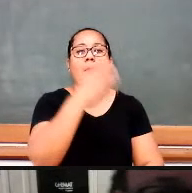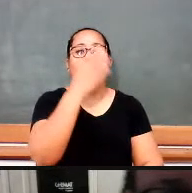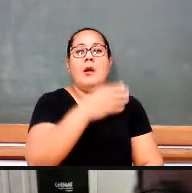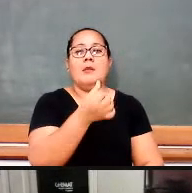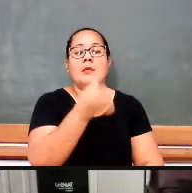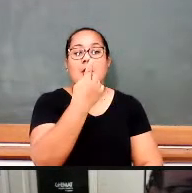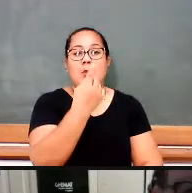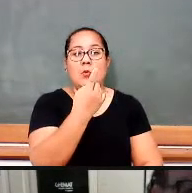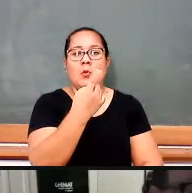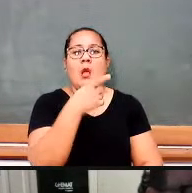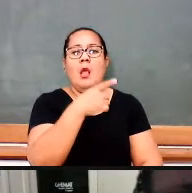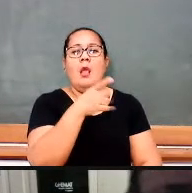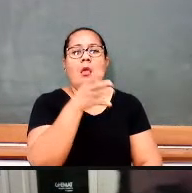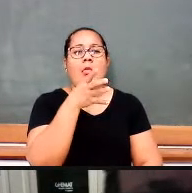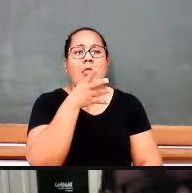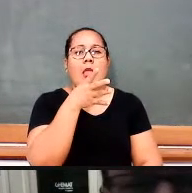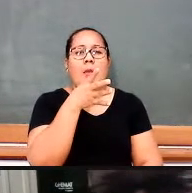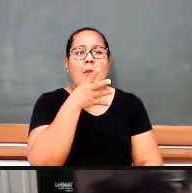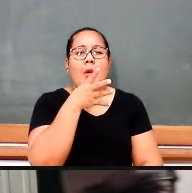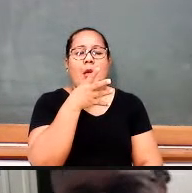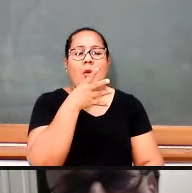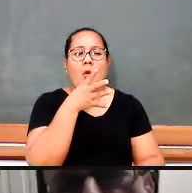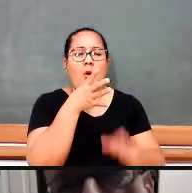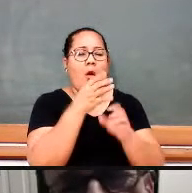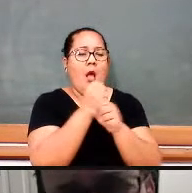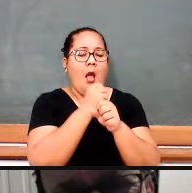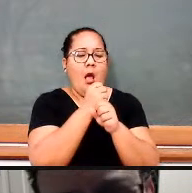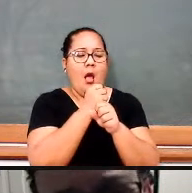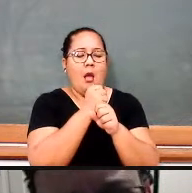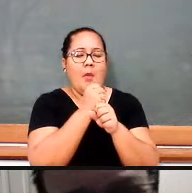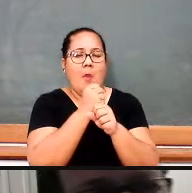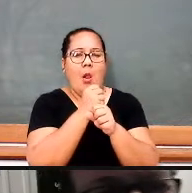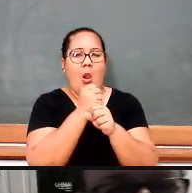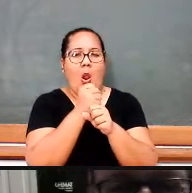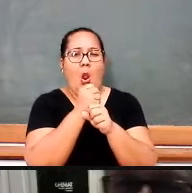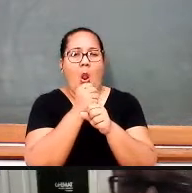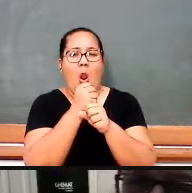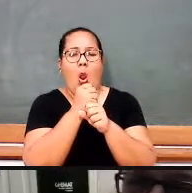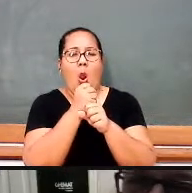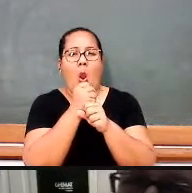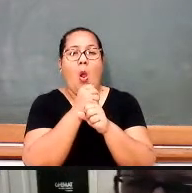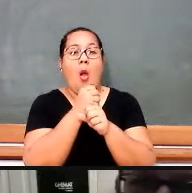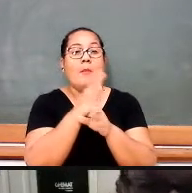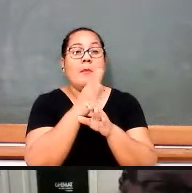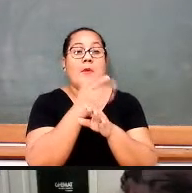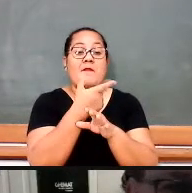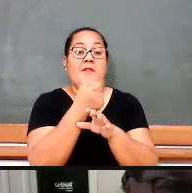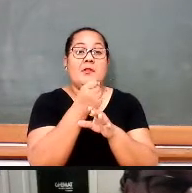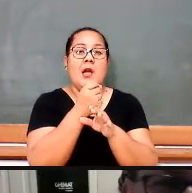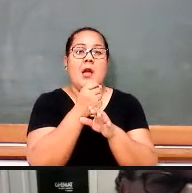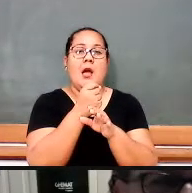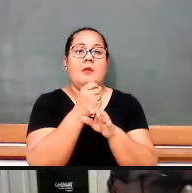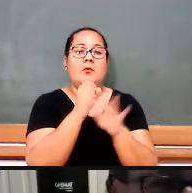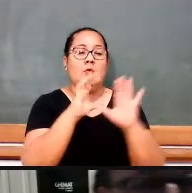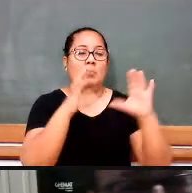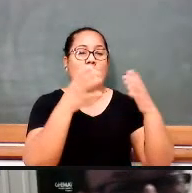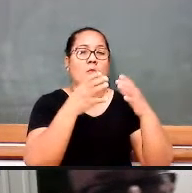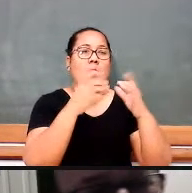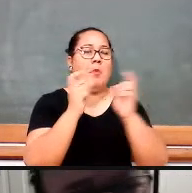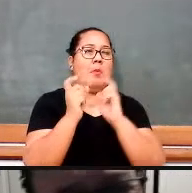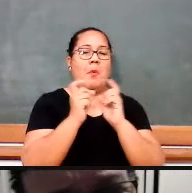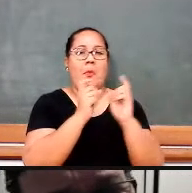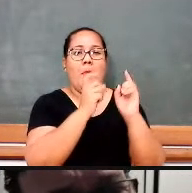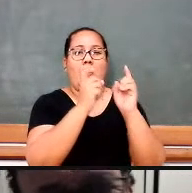demorou mais de 20 anos sendo discutida no Congresso, mais de 20 anos. E ela